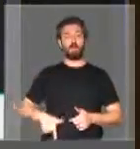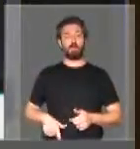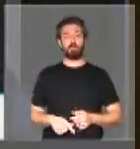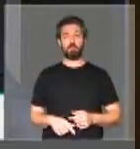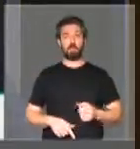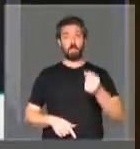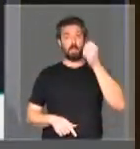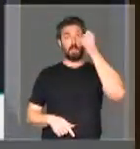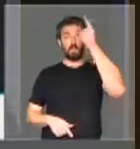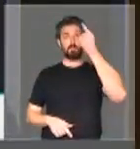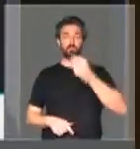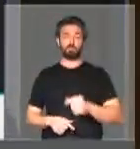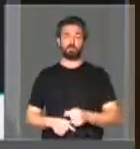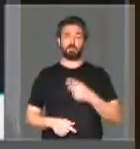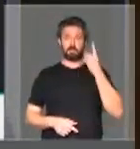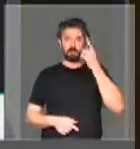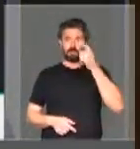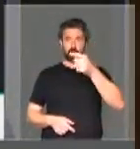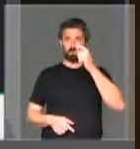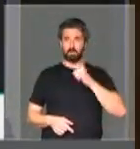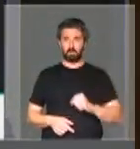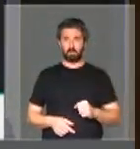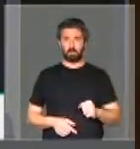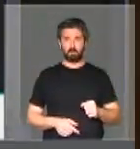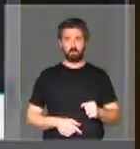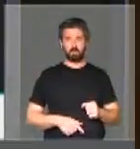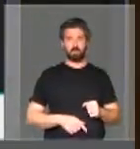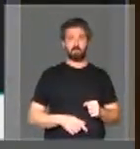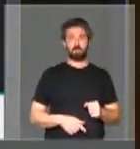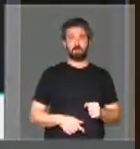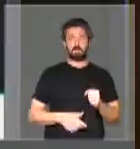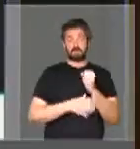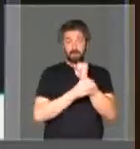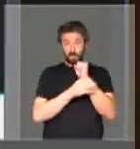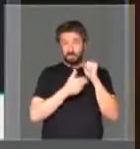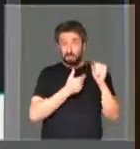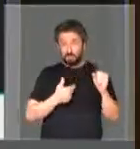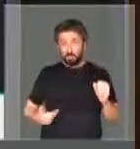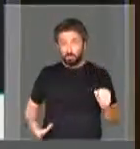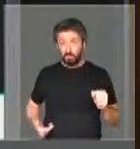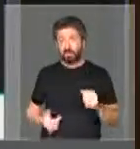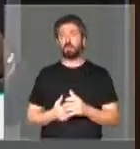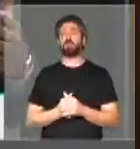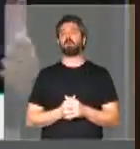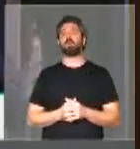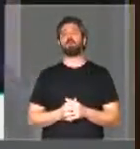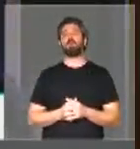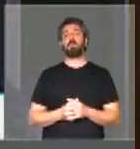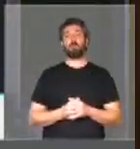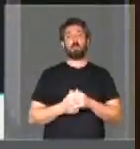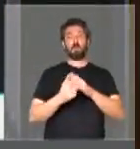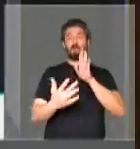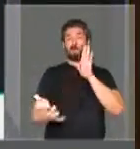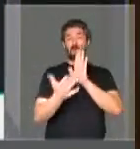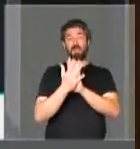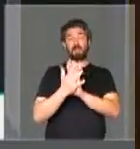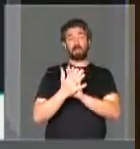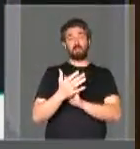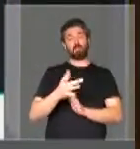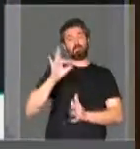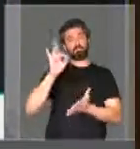Isso é uma aberração, deputado Marcelo Freixo. Para a segurança pública, é um ataque frontal